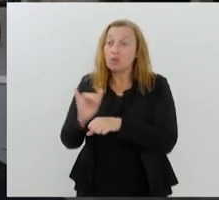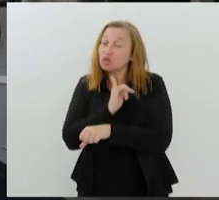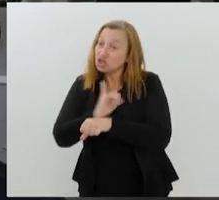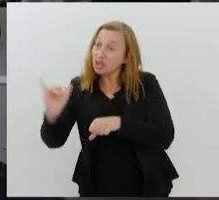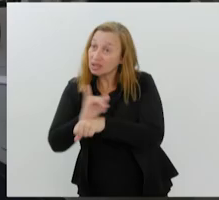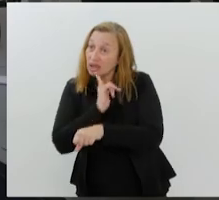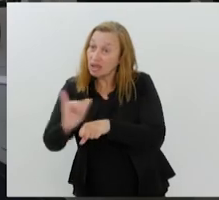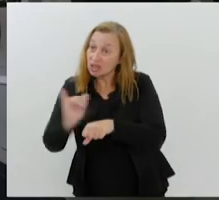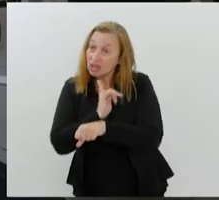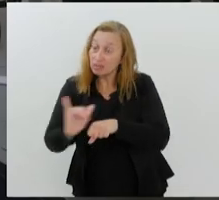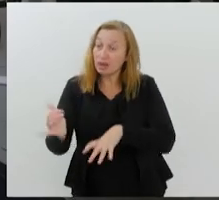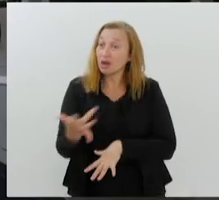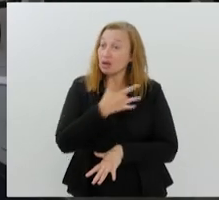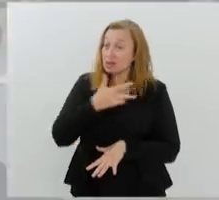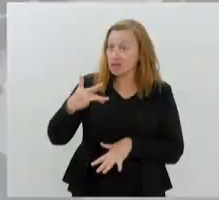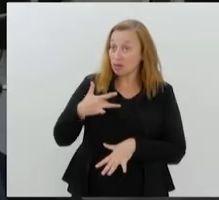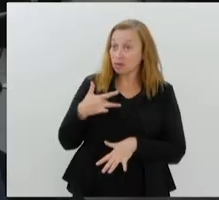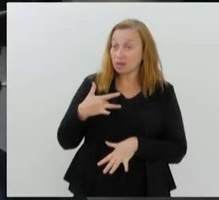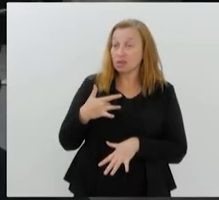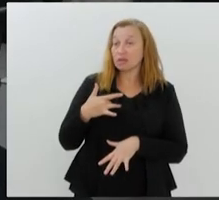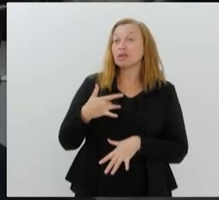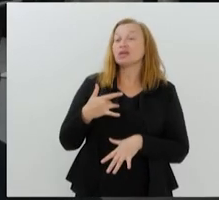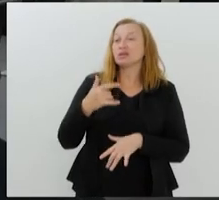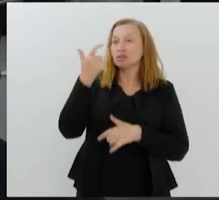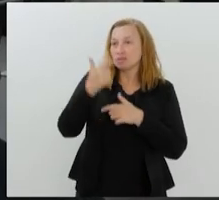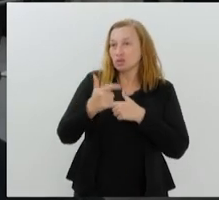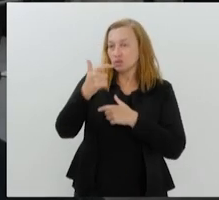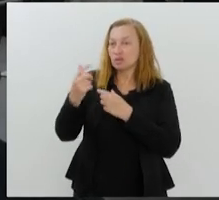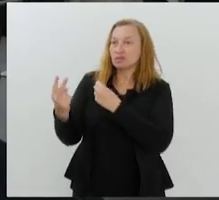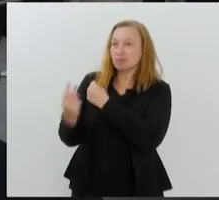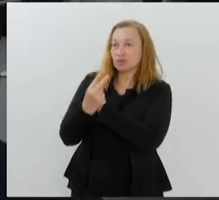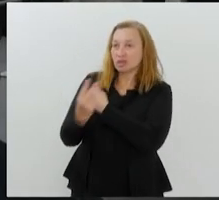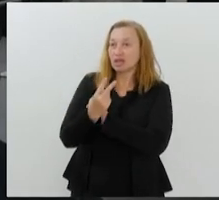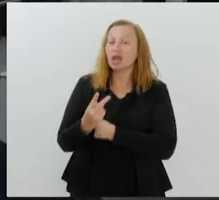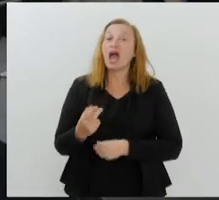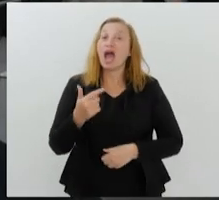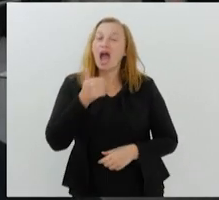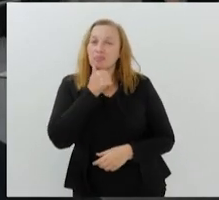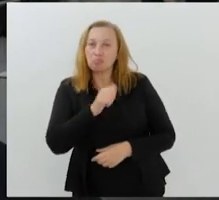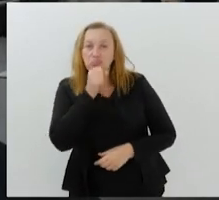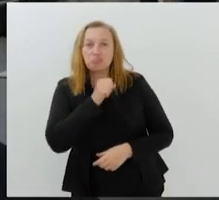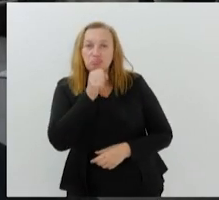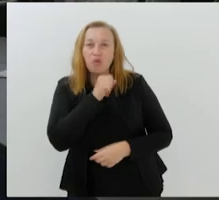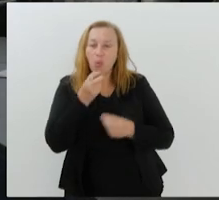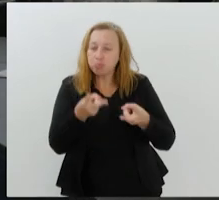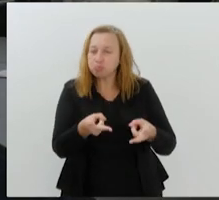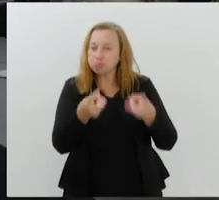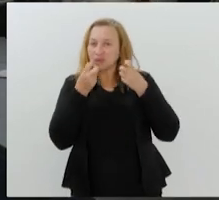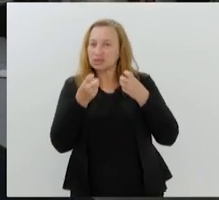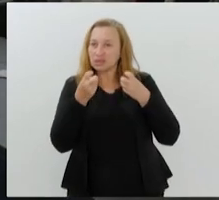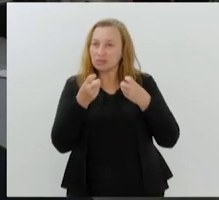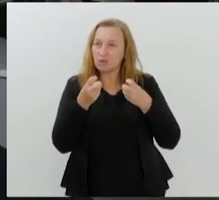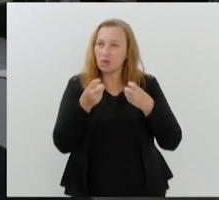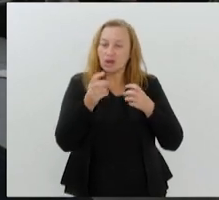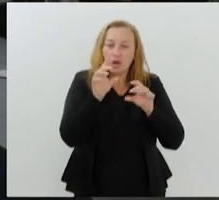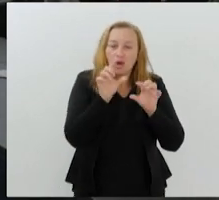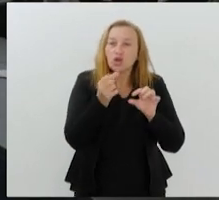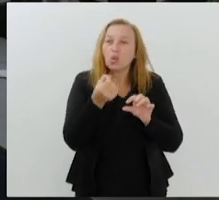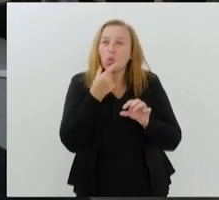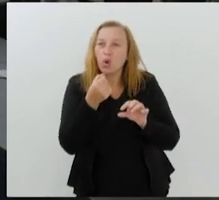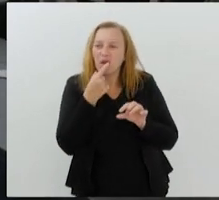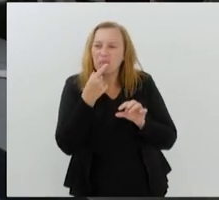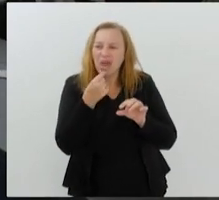saúde dessas pessoas seja resguardada. Foi a minha avó que percebeu que os medicamentos estavam amolecendo com muita